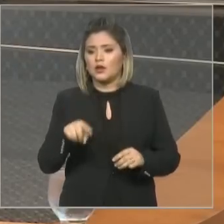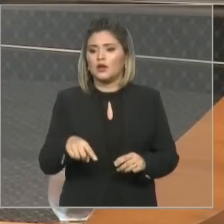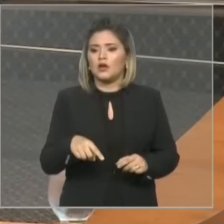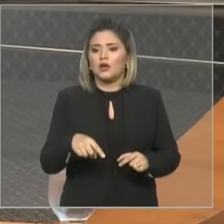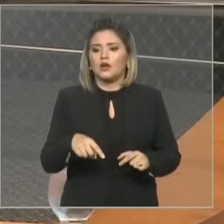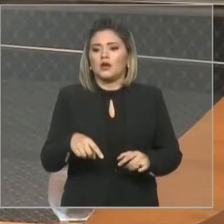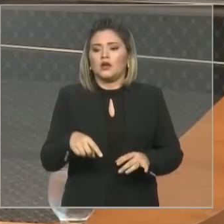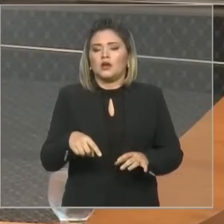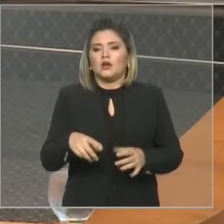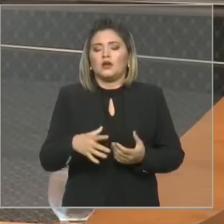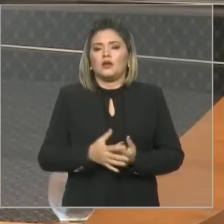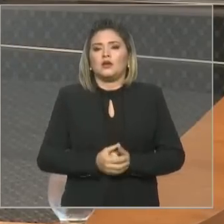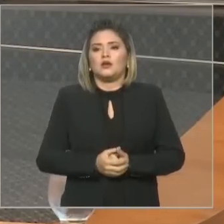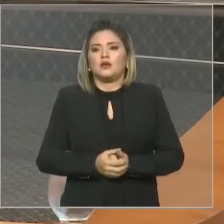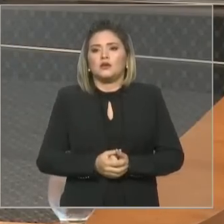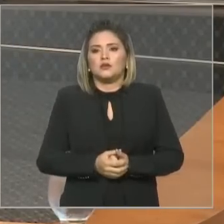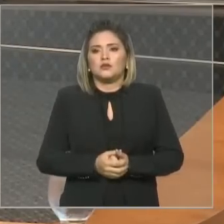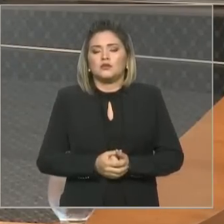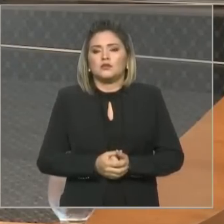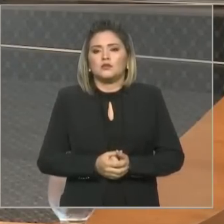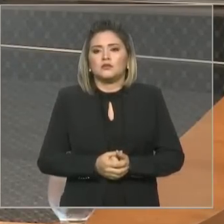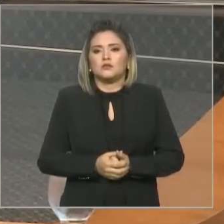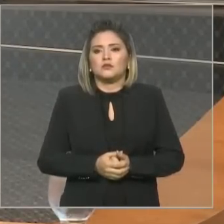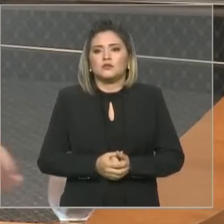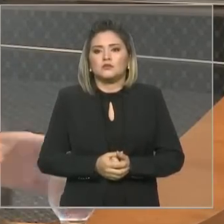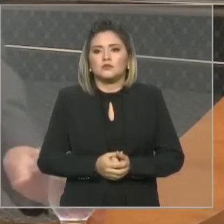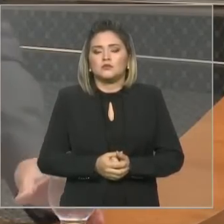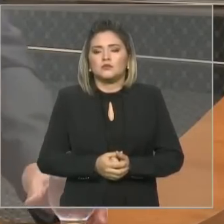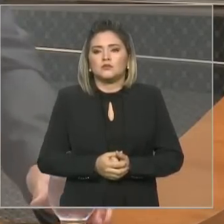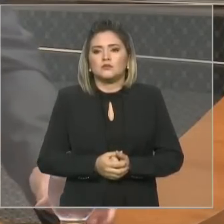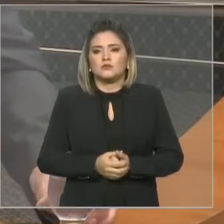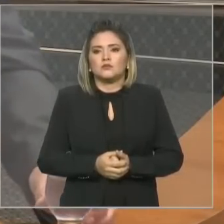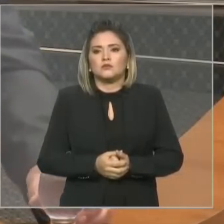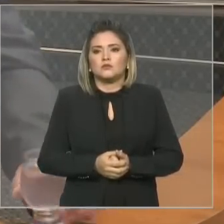Tomás de Sousa. Deputado Adriano, uma parte, por favor, deputado. Oi. Até bom para o senhor.